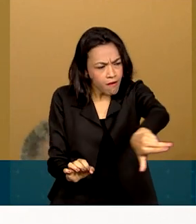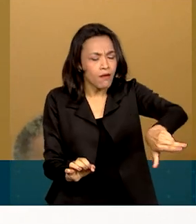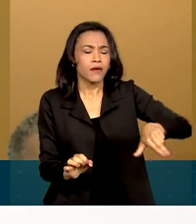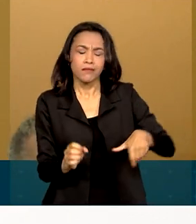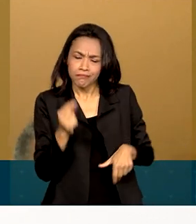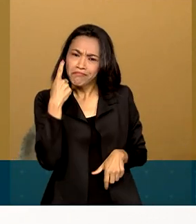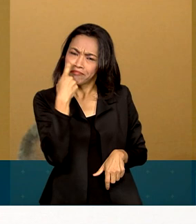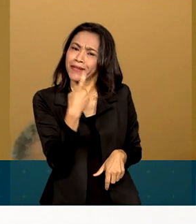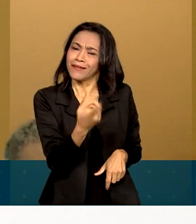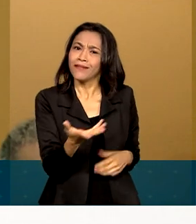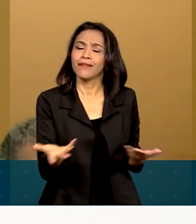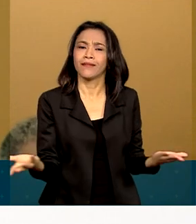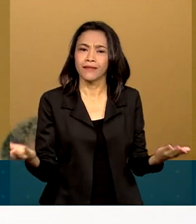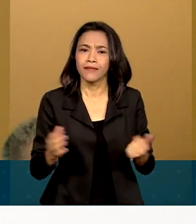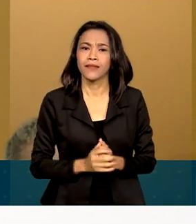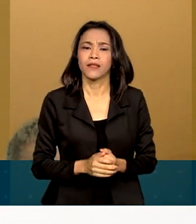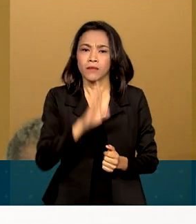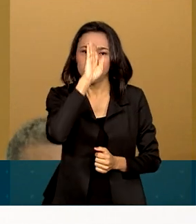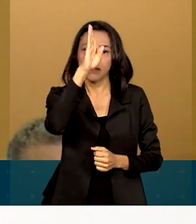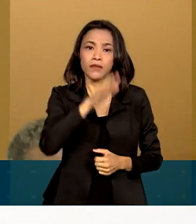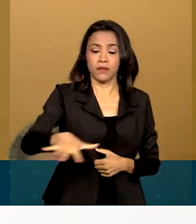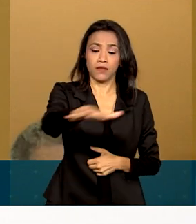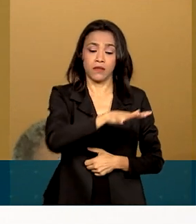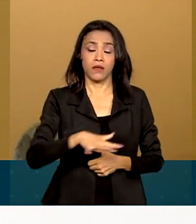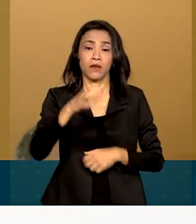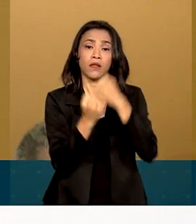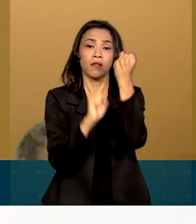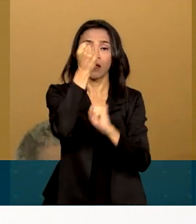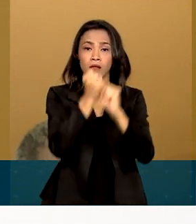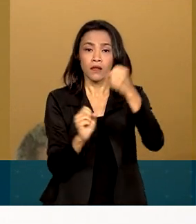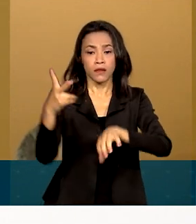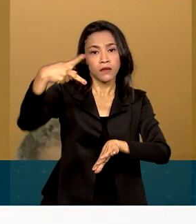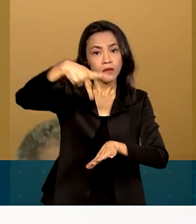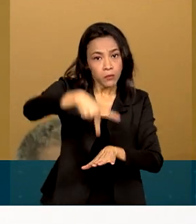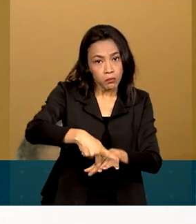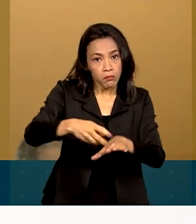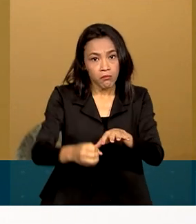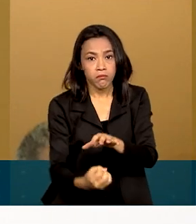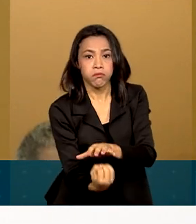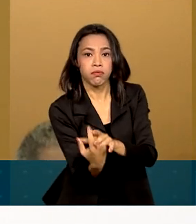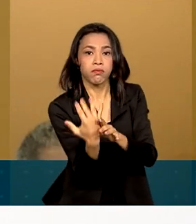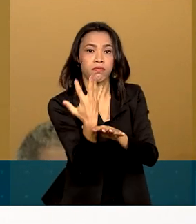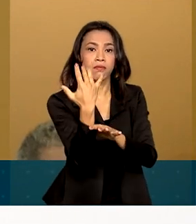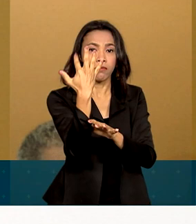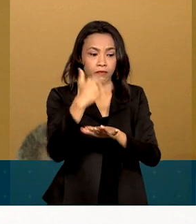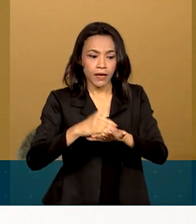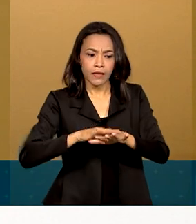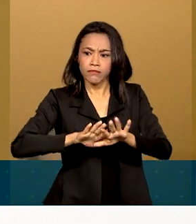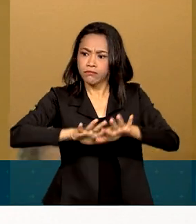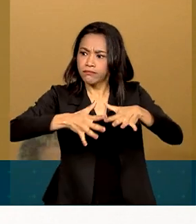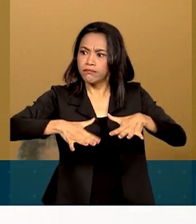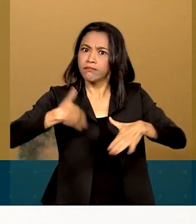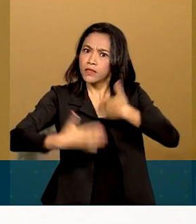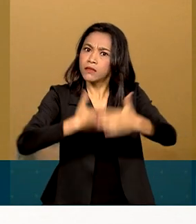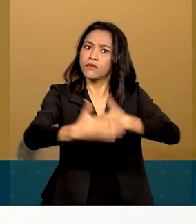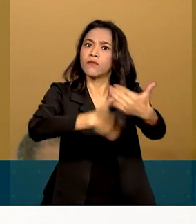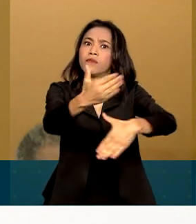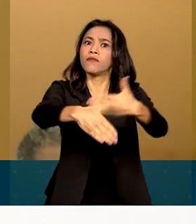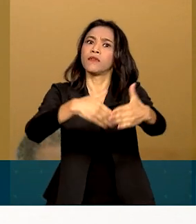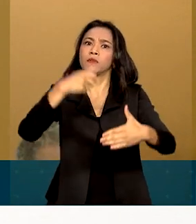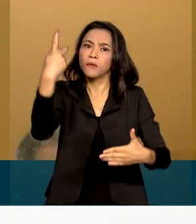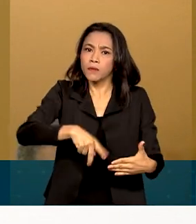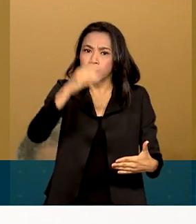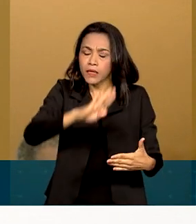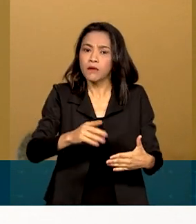principalmente, a indústria do petróleo, ela continua sendo desenvolvida no Brasil. Essas áreas vão gerar durante muitos anos